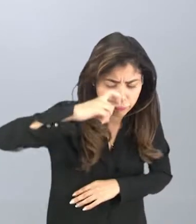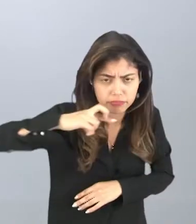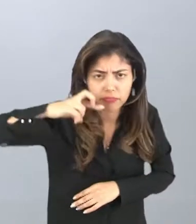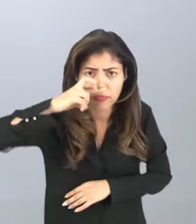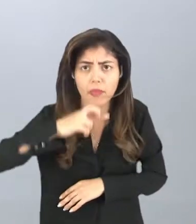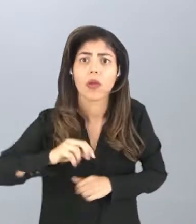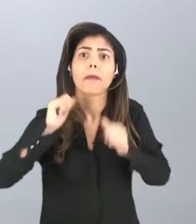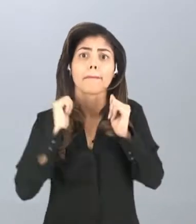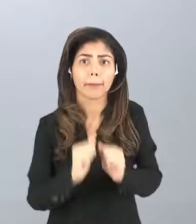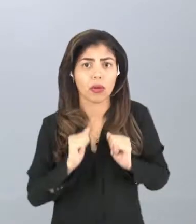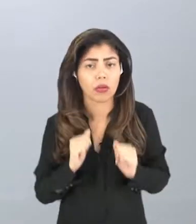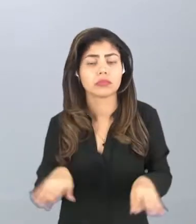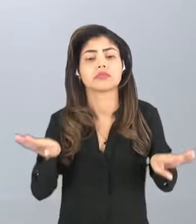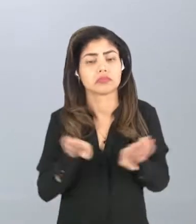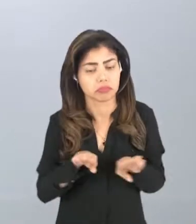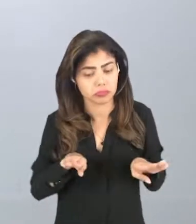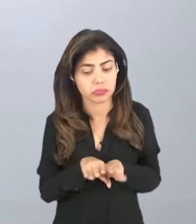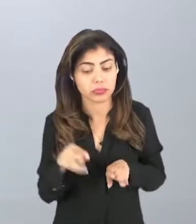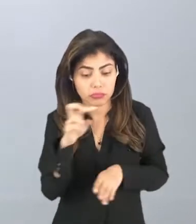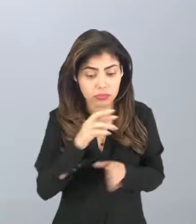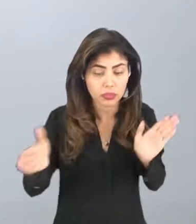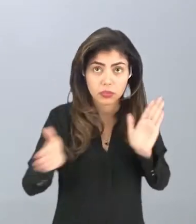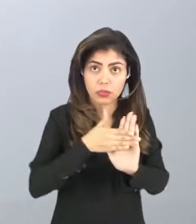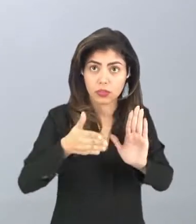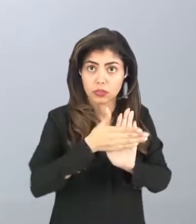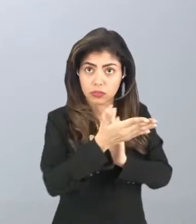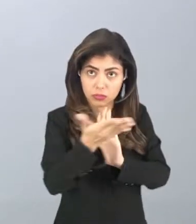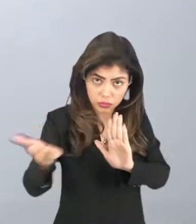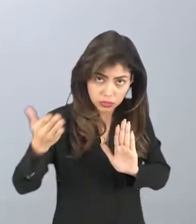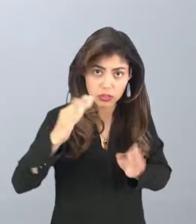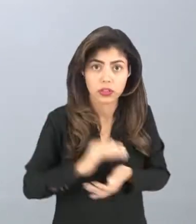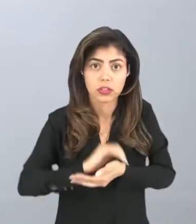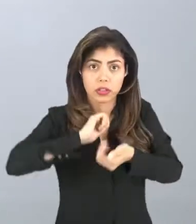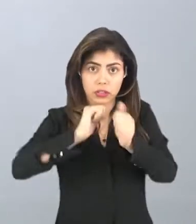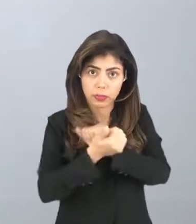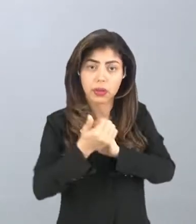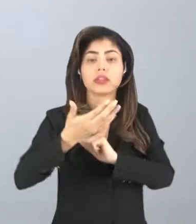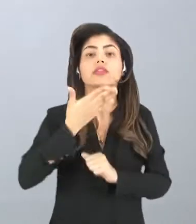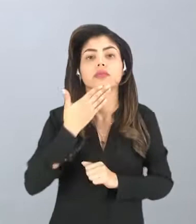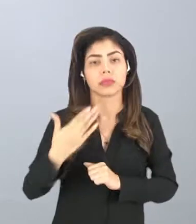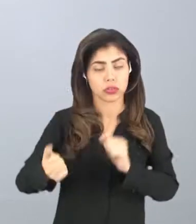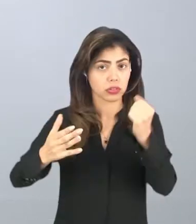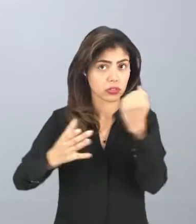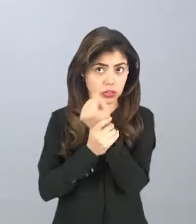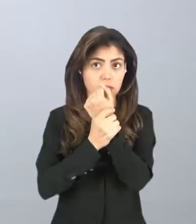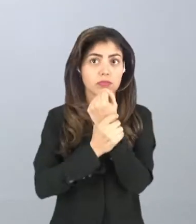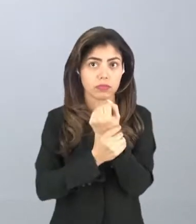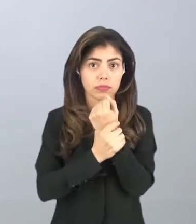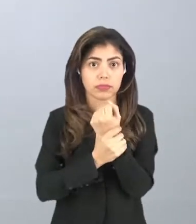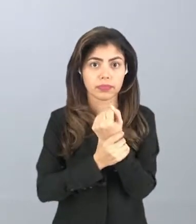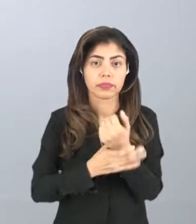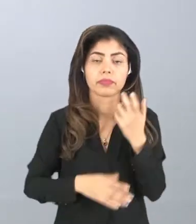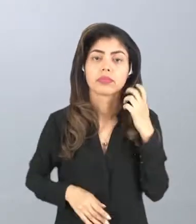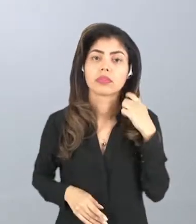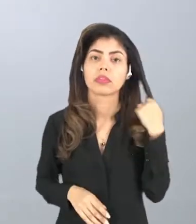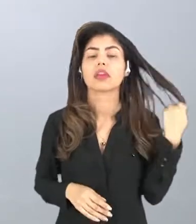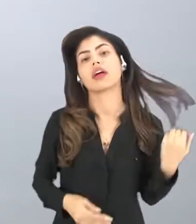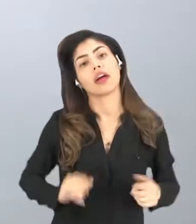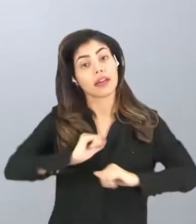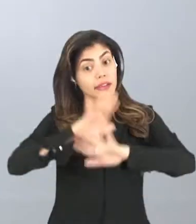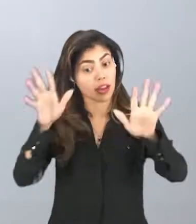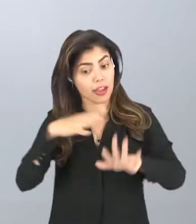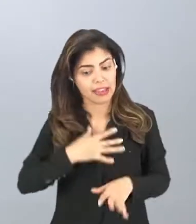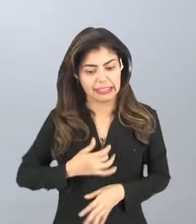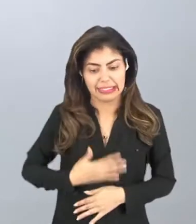capacitadas para te poder proporcionar aquele esporte de maneira segura. Claro que a gente vai sentir